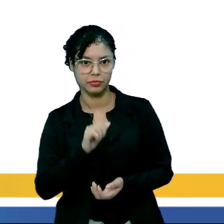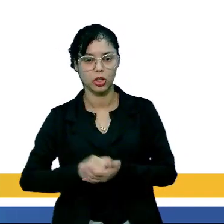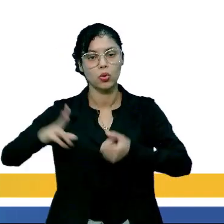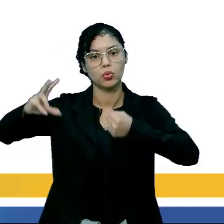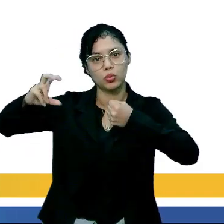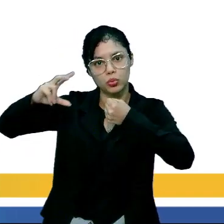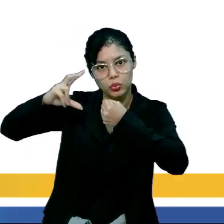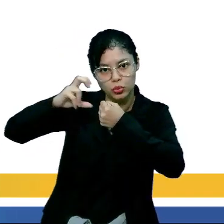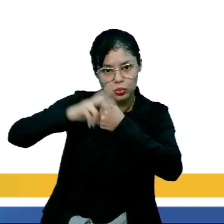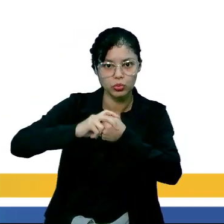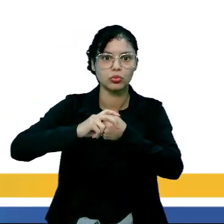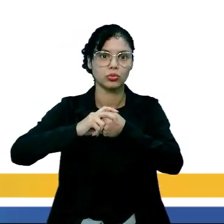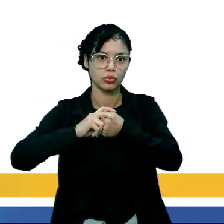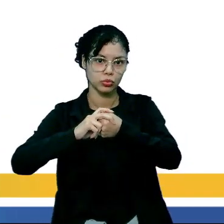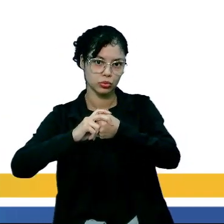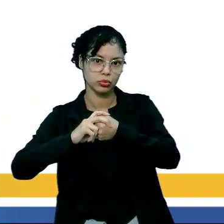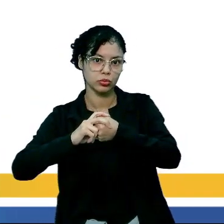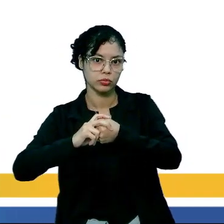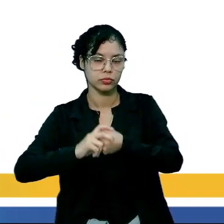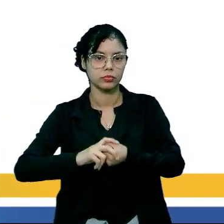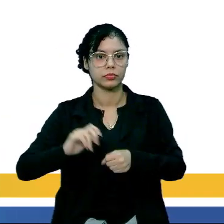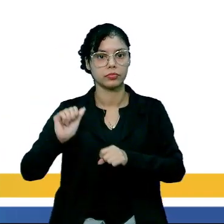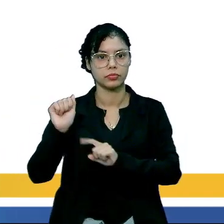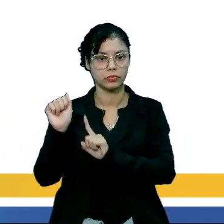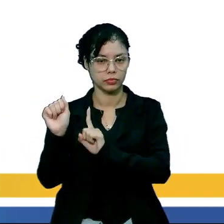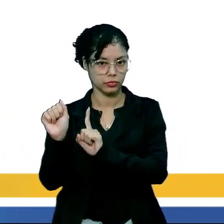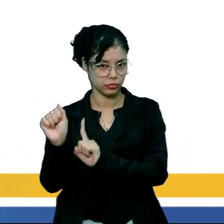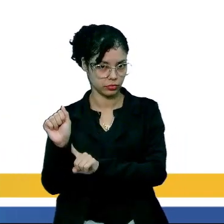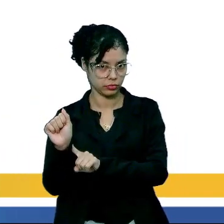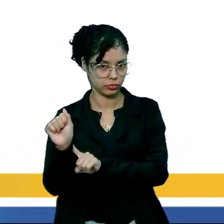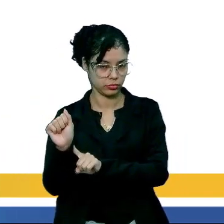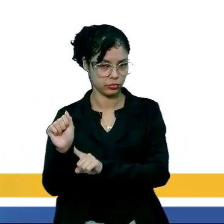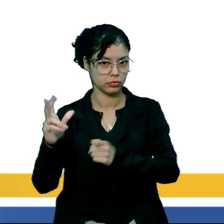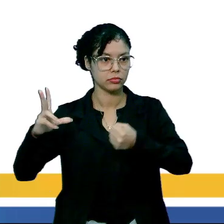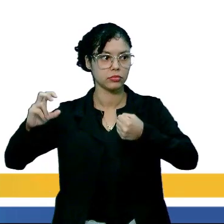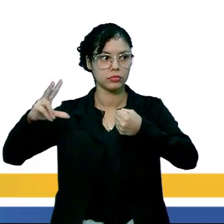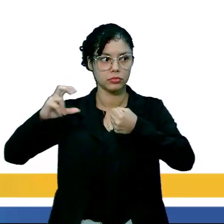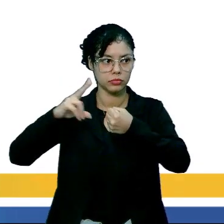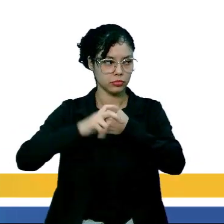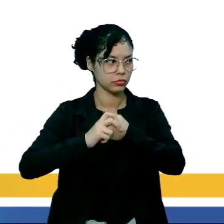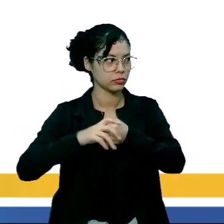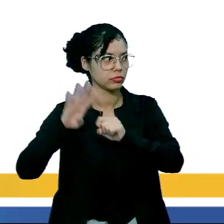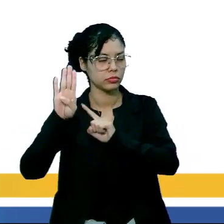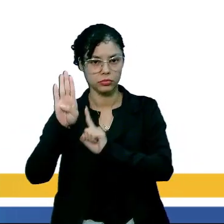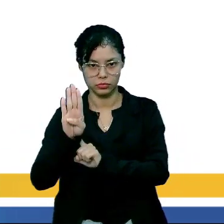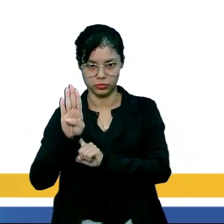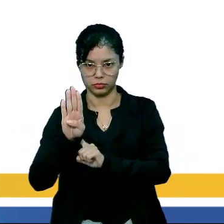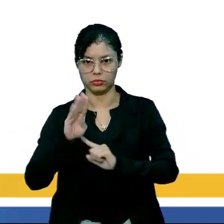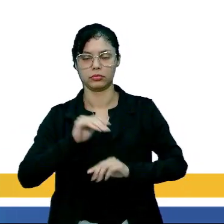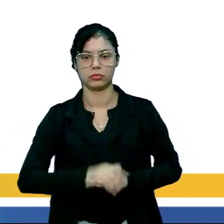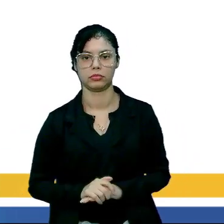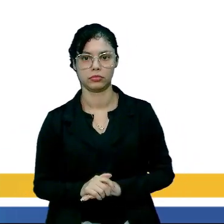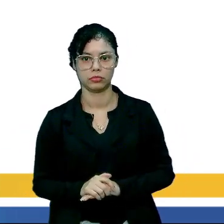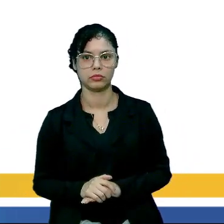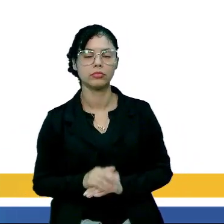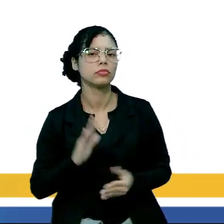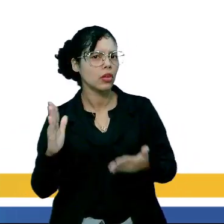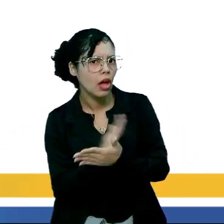infectividade de um vírus A e de um vírus B. aí,